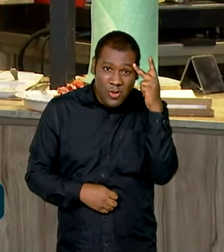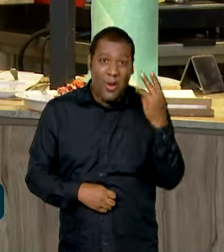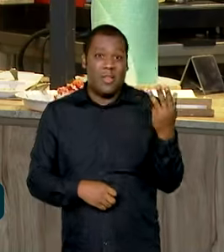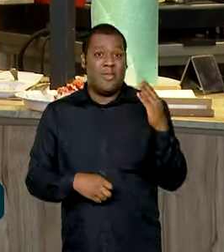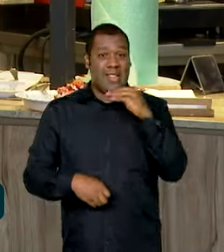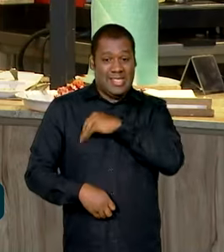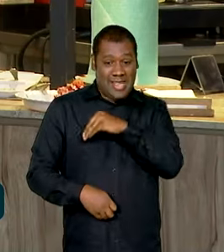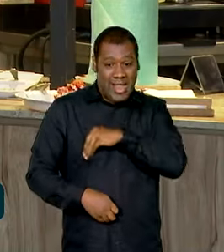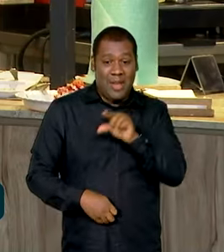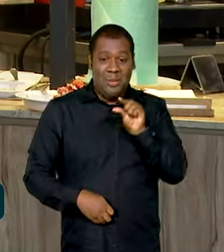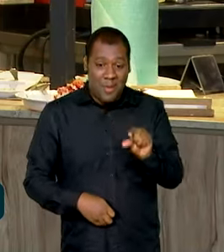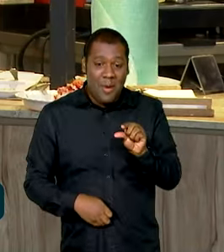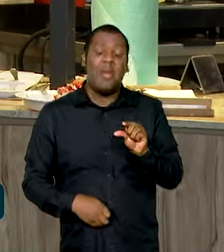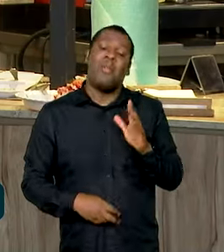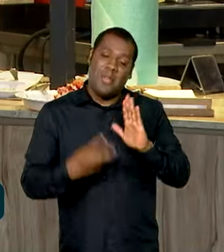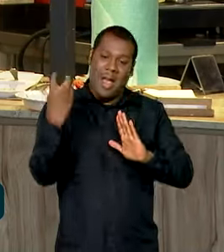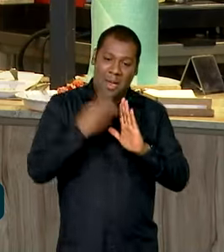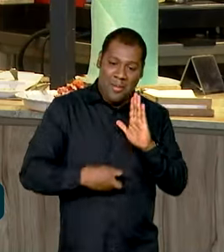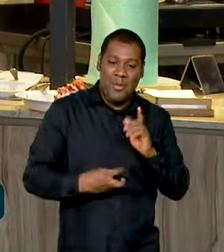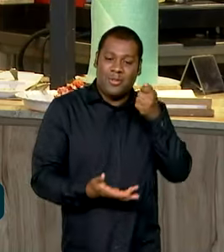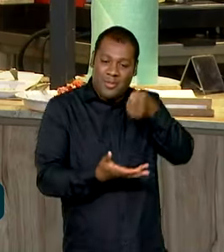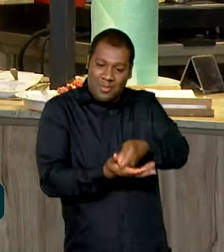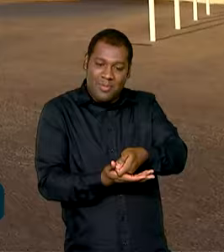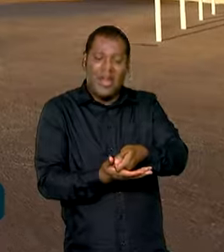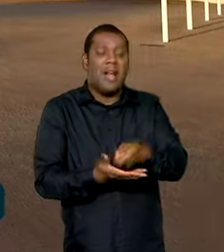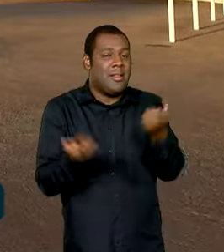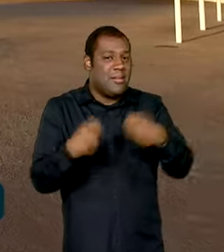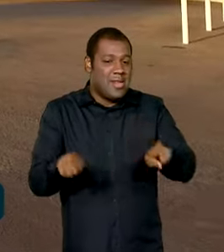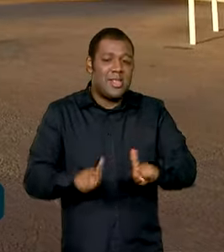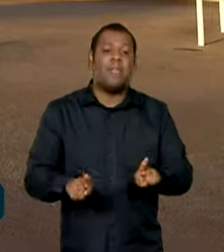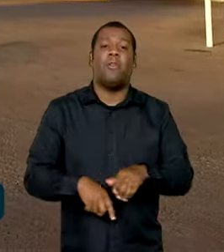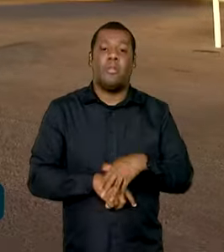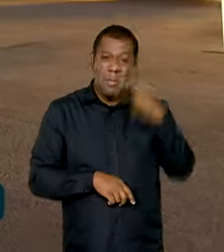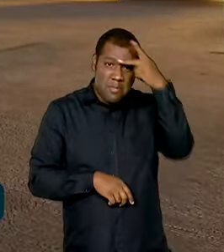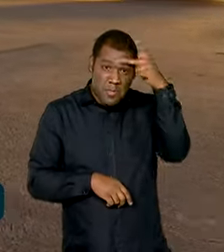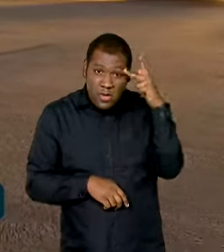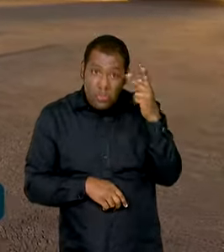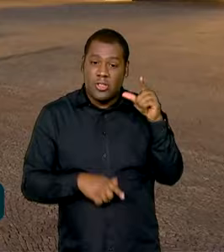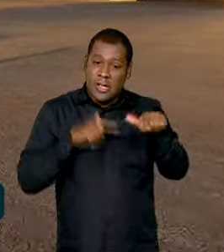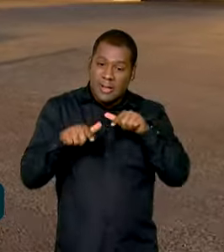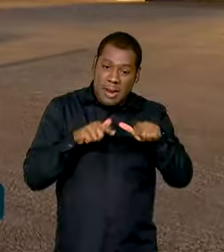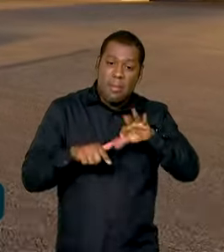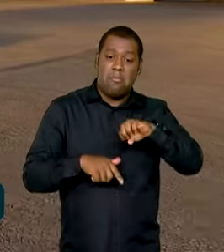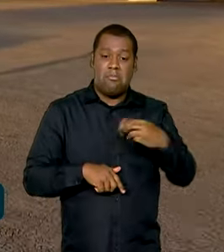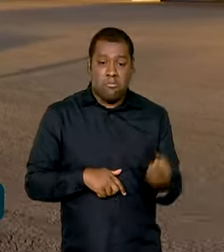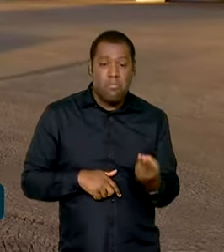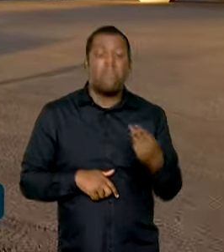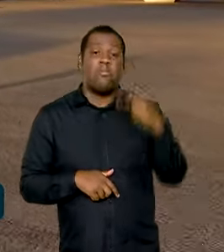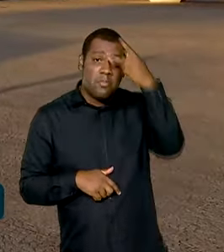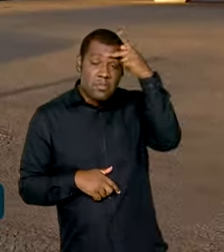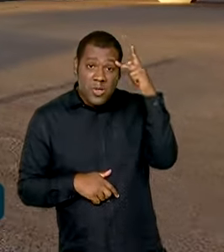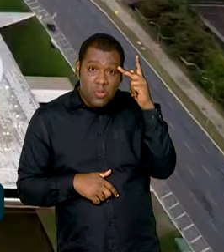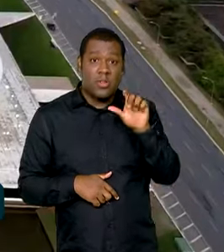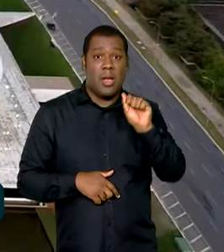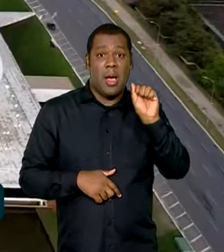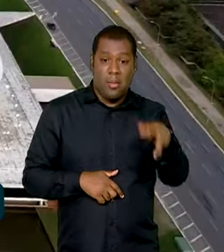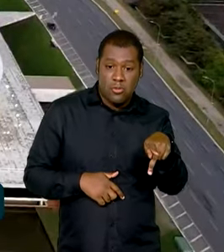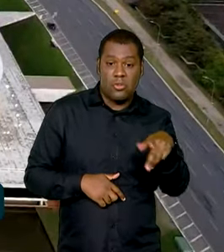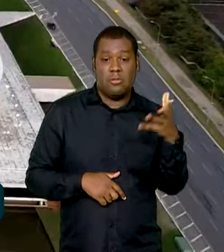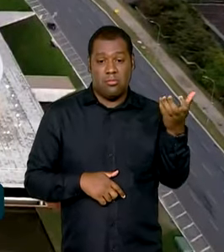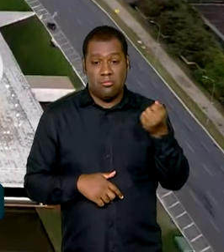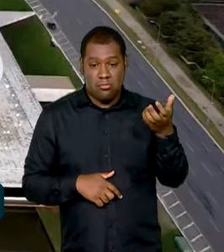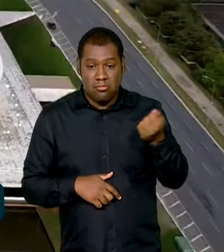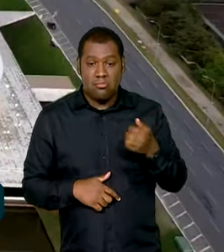aposentados, pensionistas e outras pessoas físicas. A nova regra está na medida provisória enviada pelo governo ao